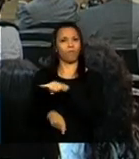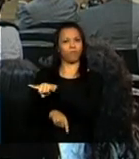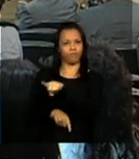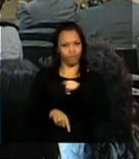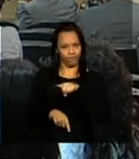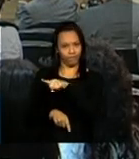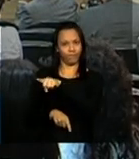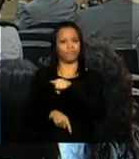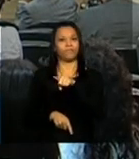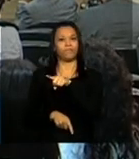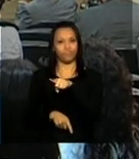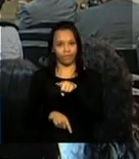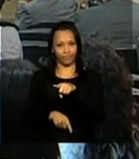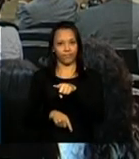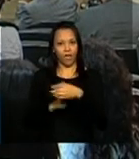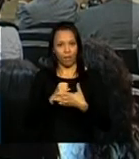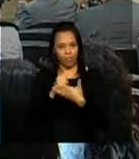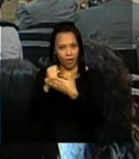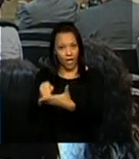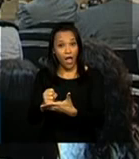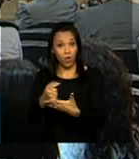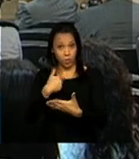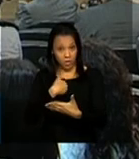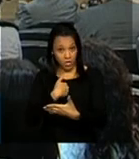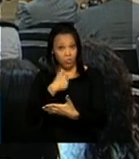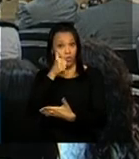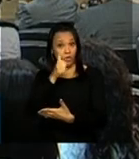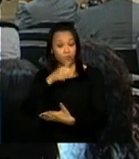comigo com as mulheres